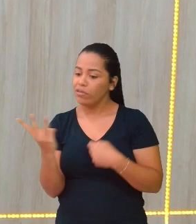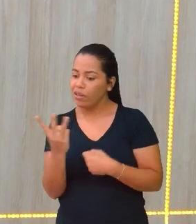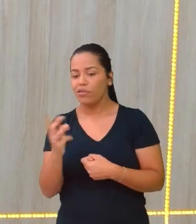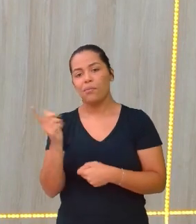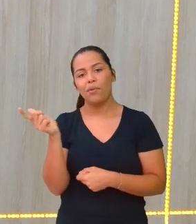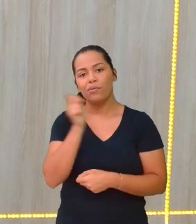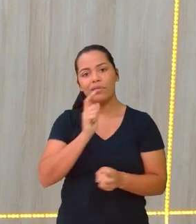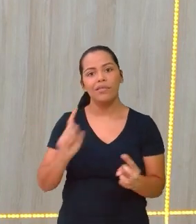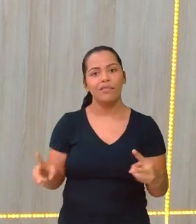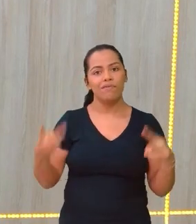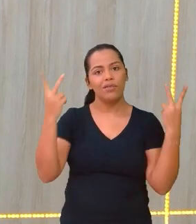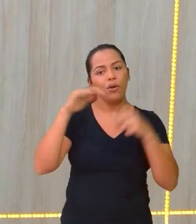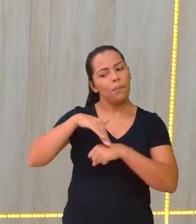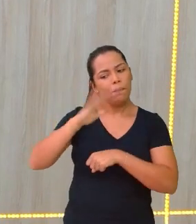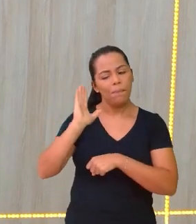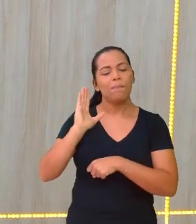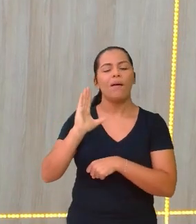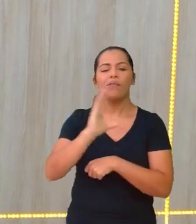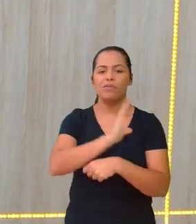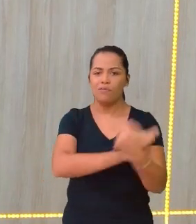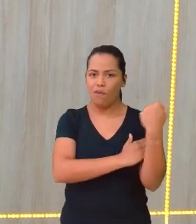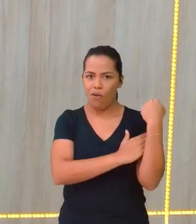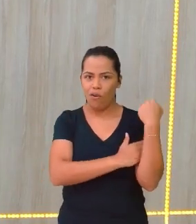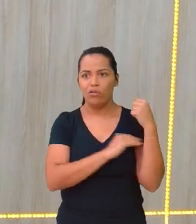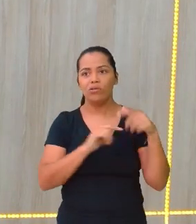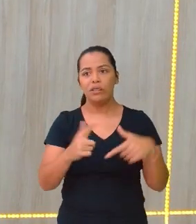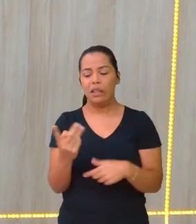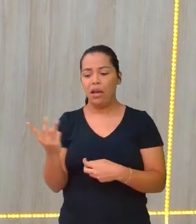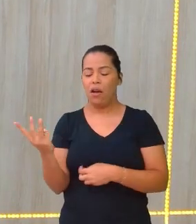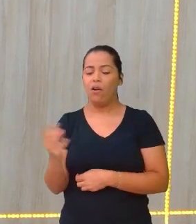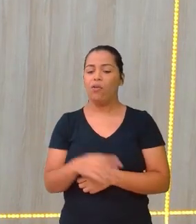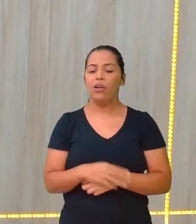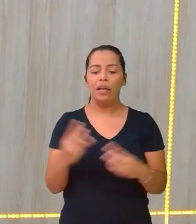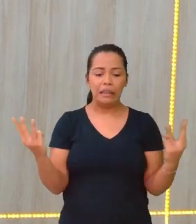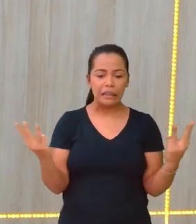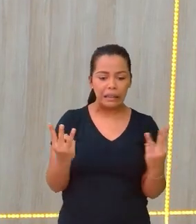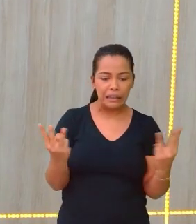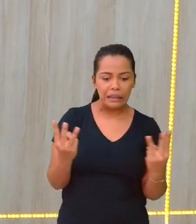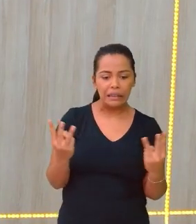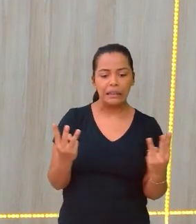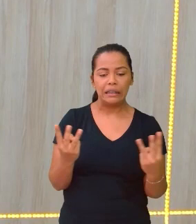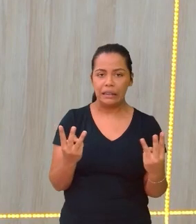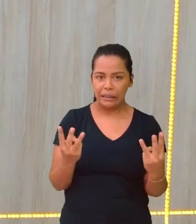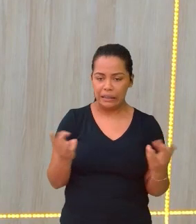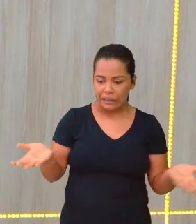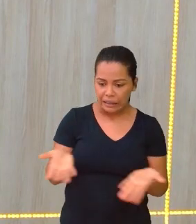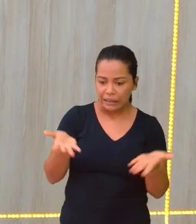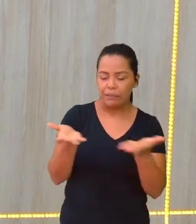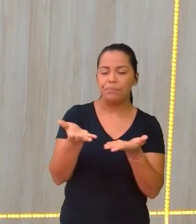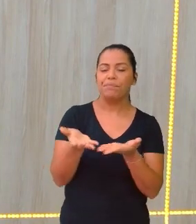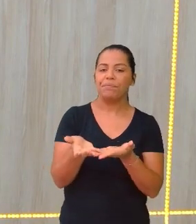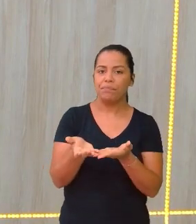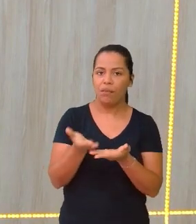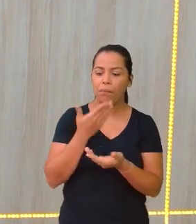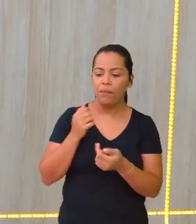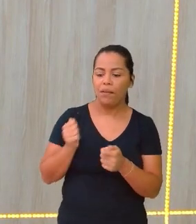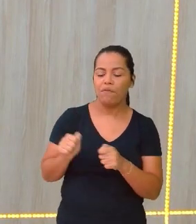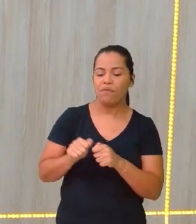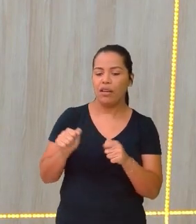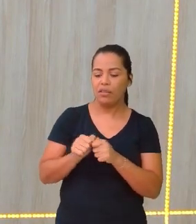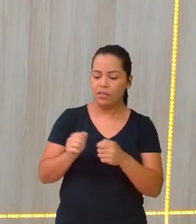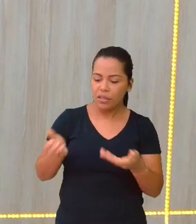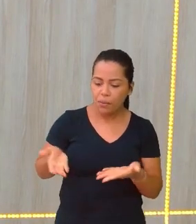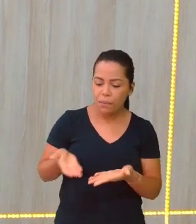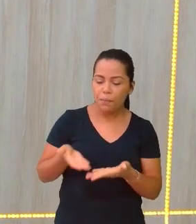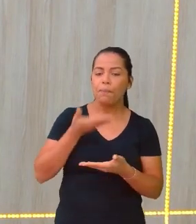a causa, né? E essas meninas aí estão se esforçando, dando o seu melhor e esse seu melhor é através da